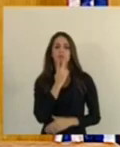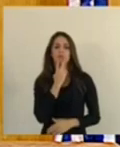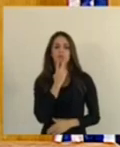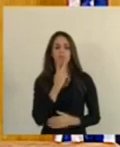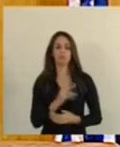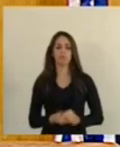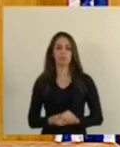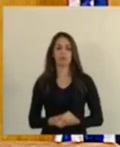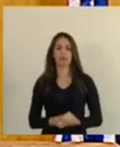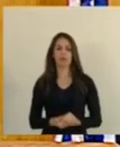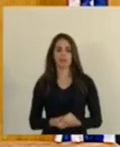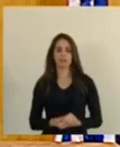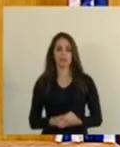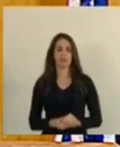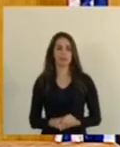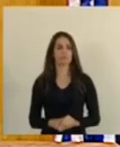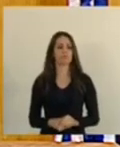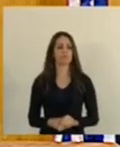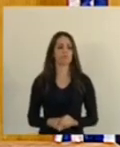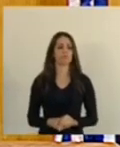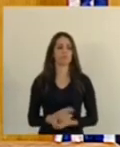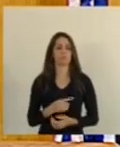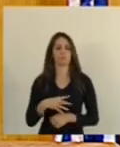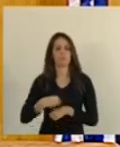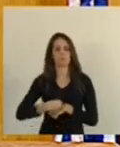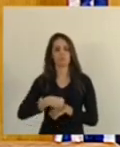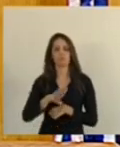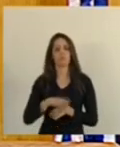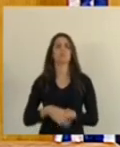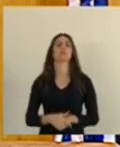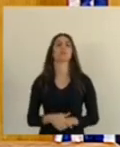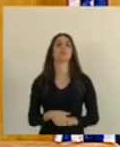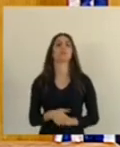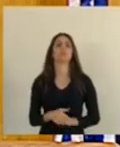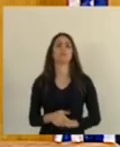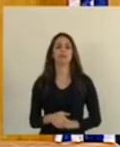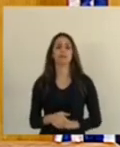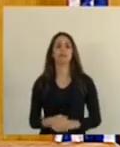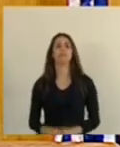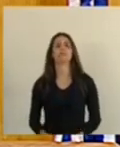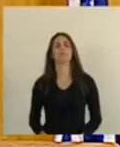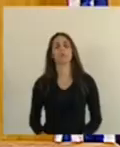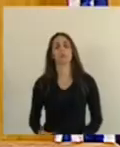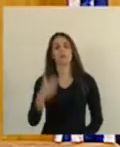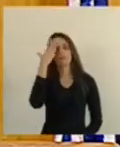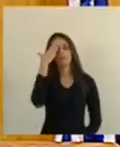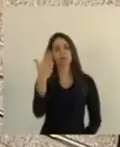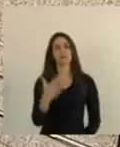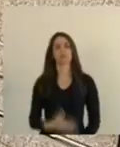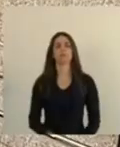Vitória como um todo. Então, essas são as nossas duas indicações nesse dia. Obrigado, presidente.